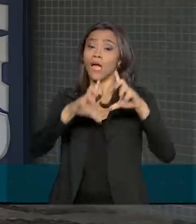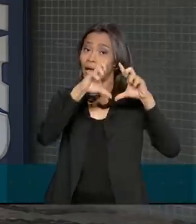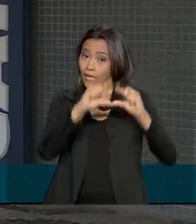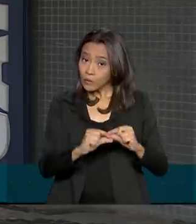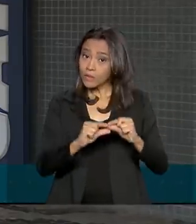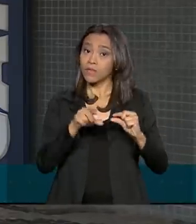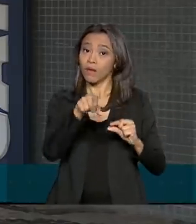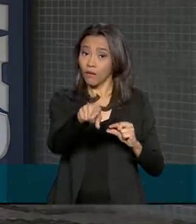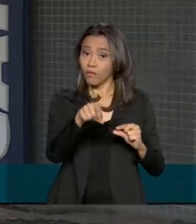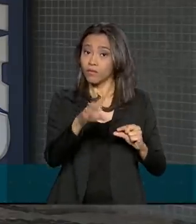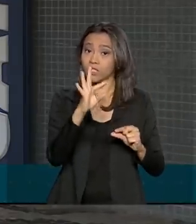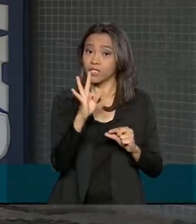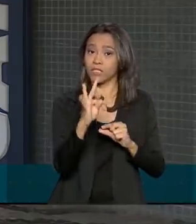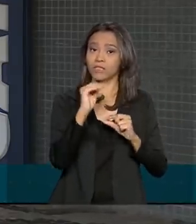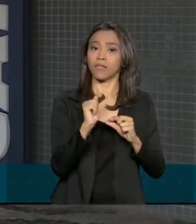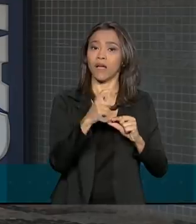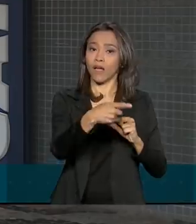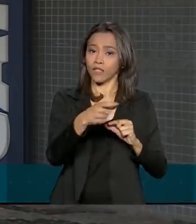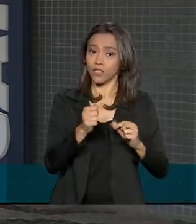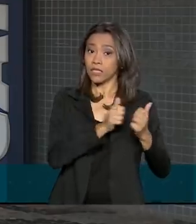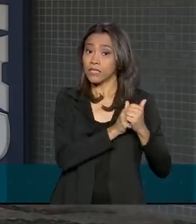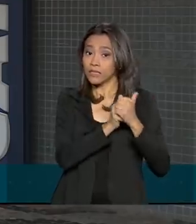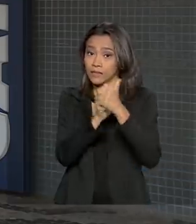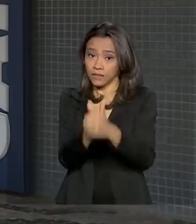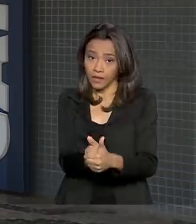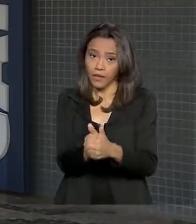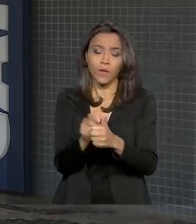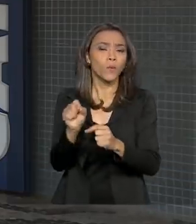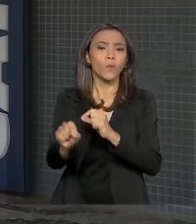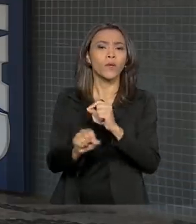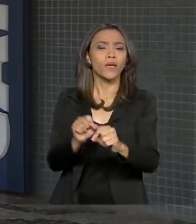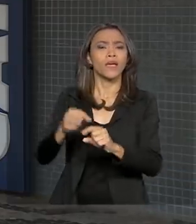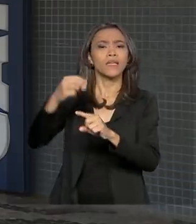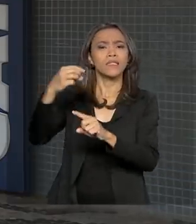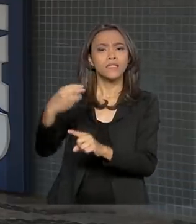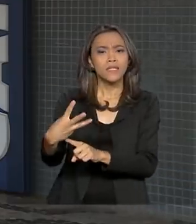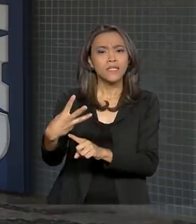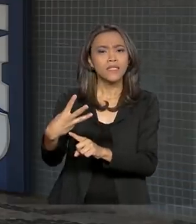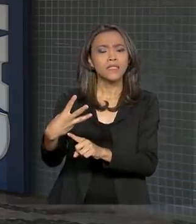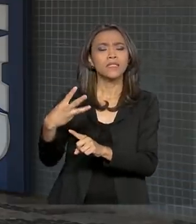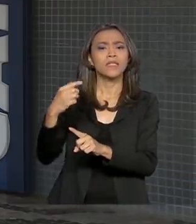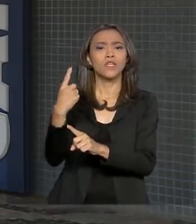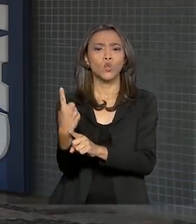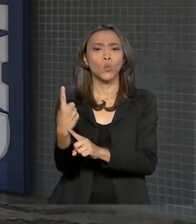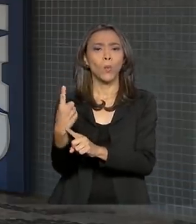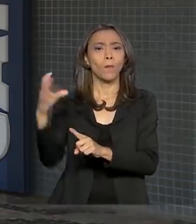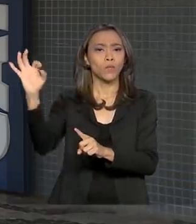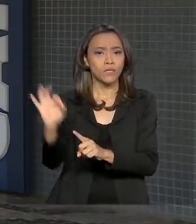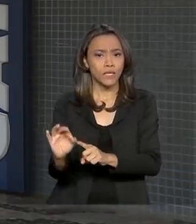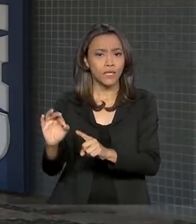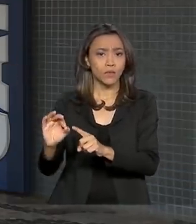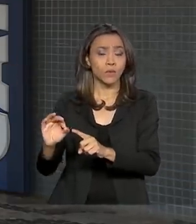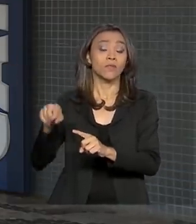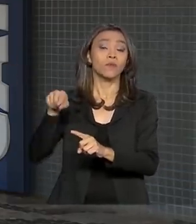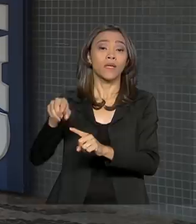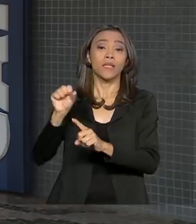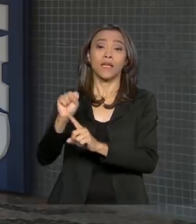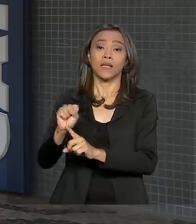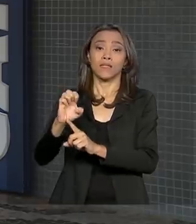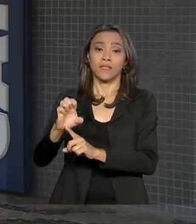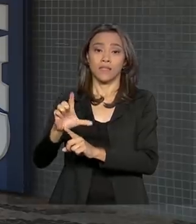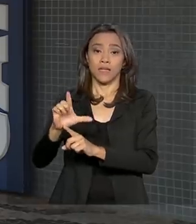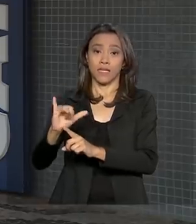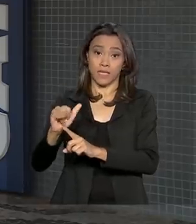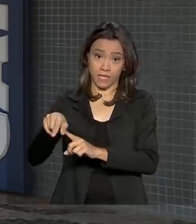Econômica Federal acompanha a queda de 31% da Selic no período de janeiro a dezembro deste ano.